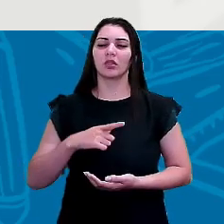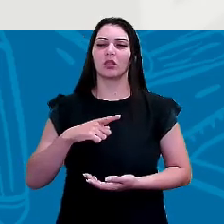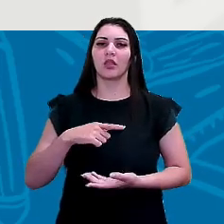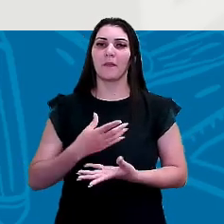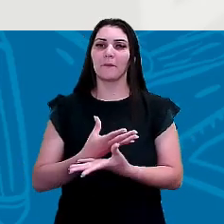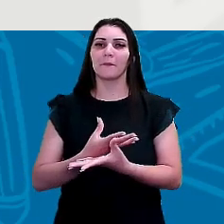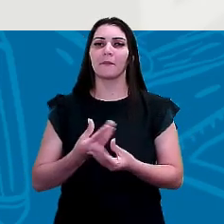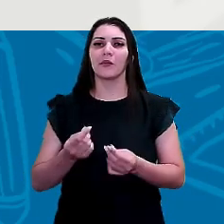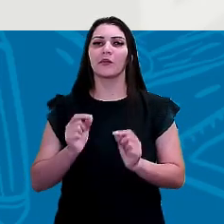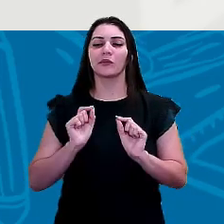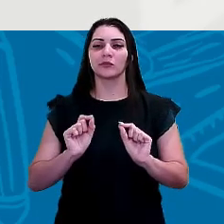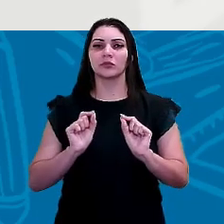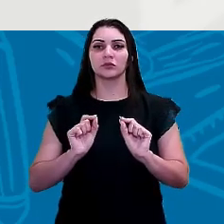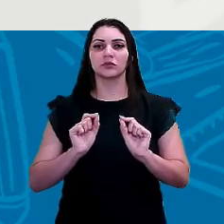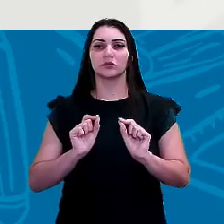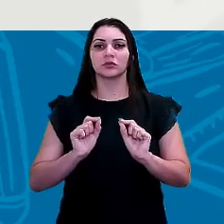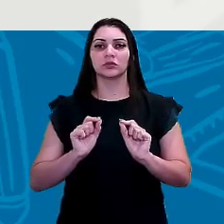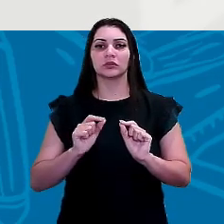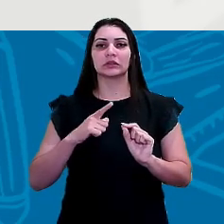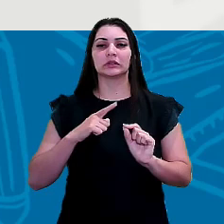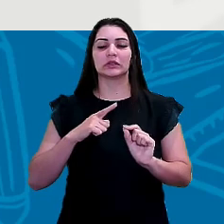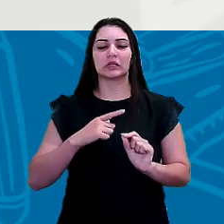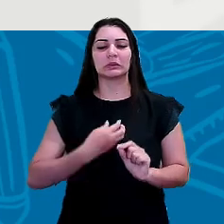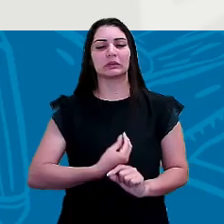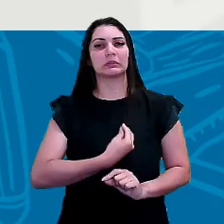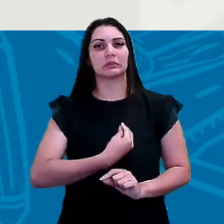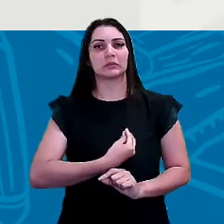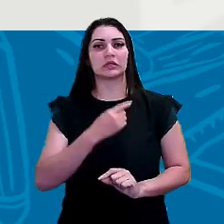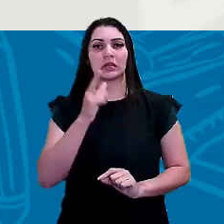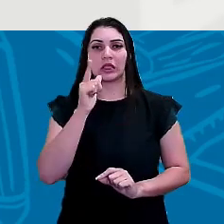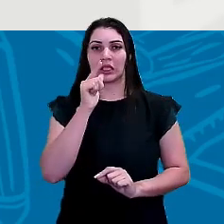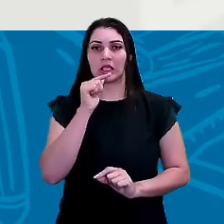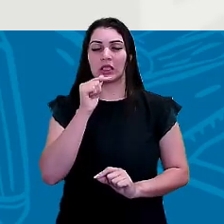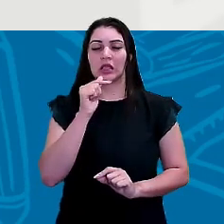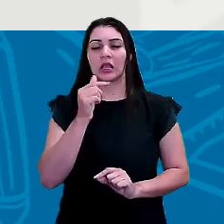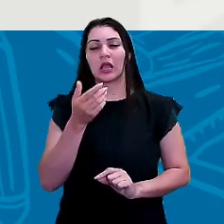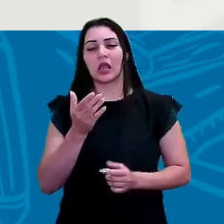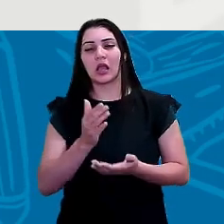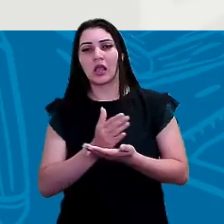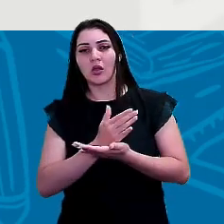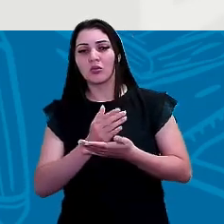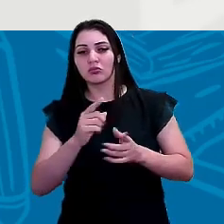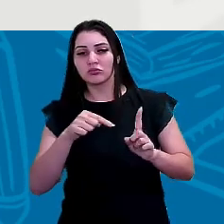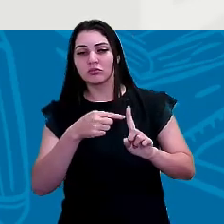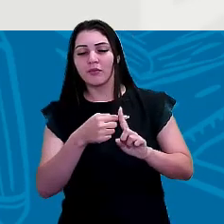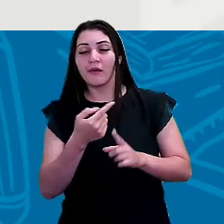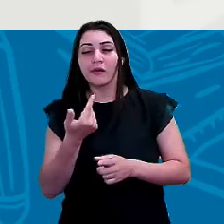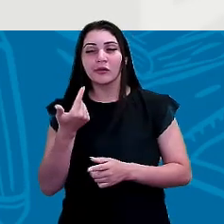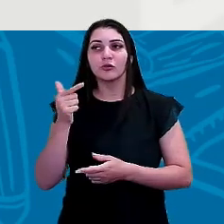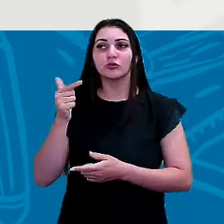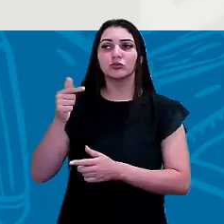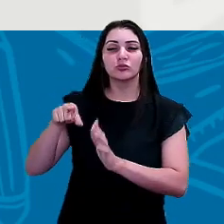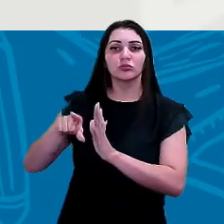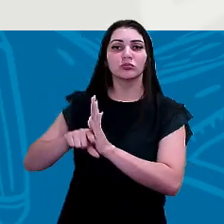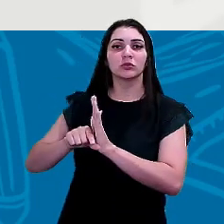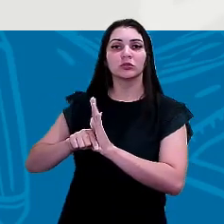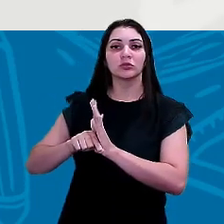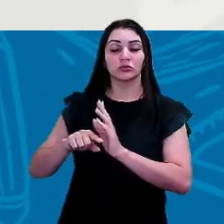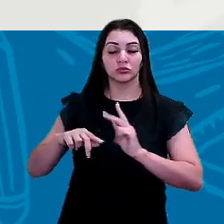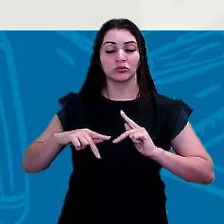presença de água, uns mais, outros menos, mas também no nosso organismo nós encontramos